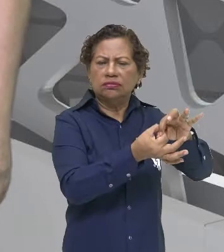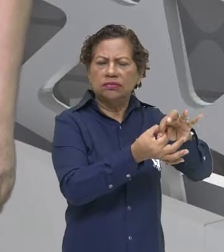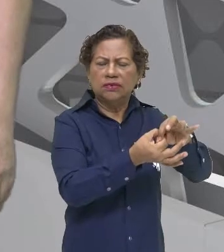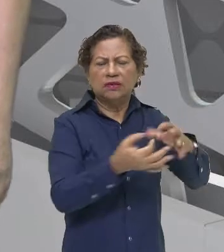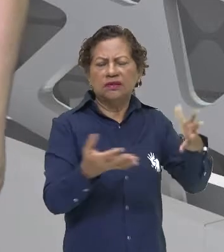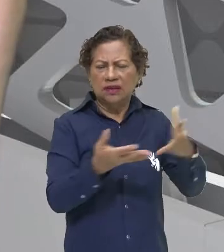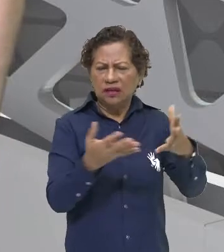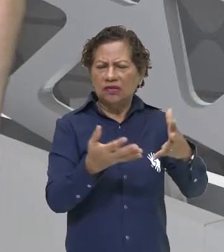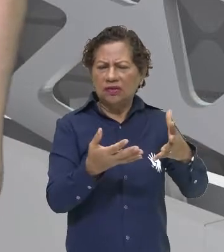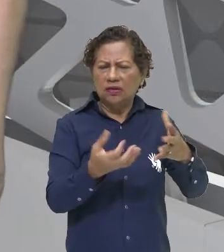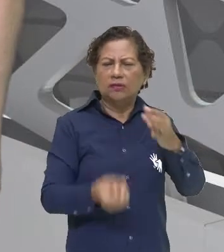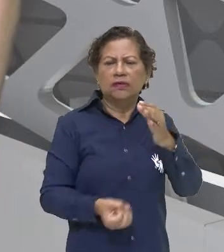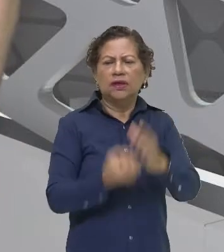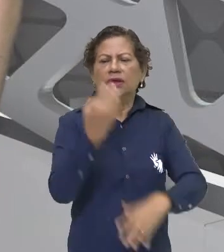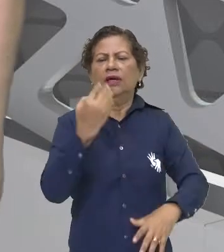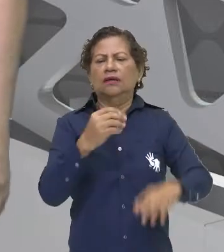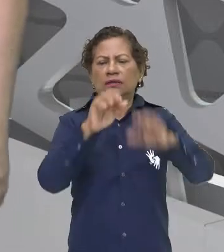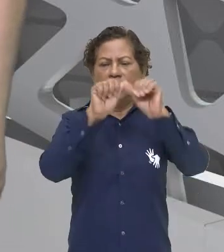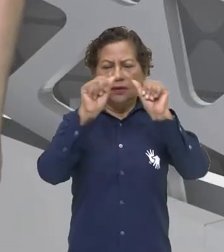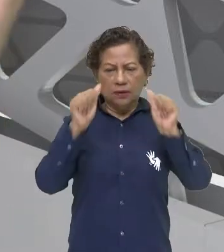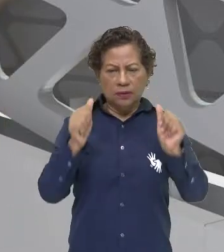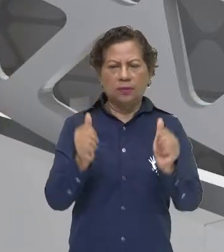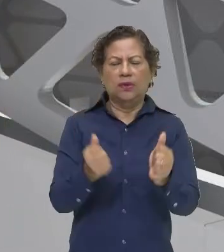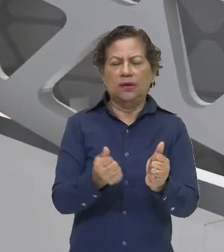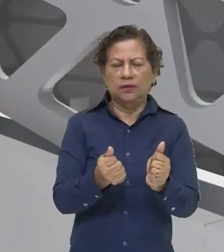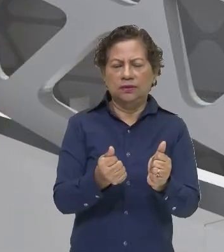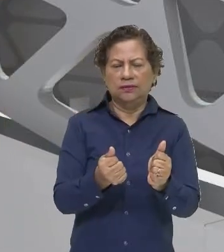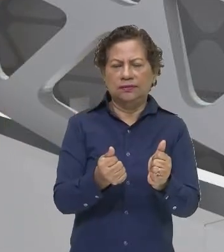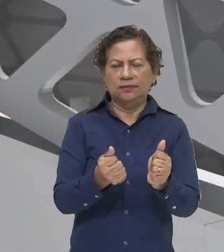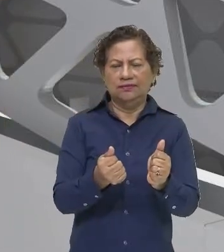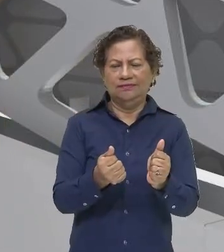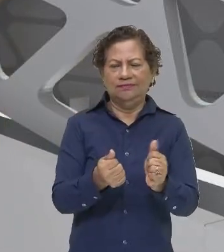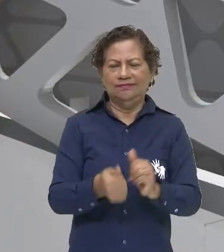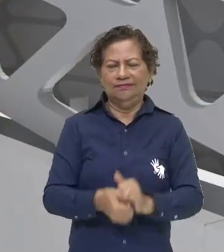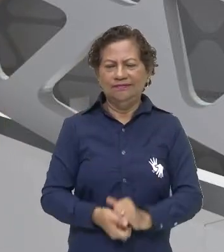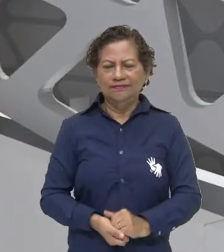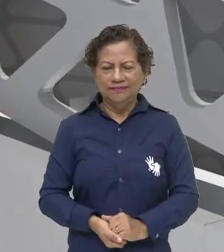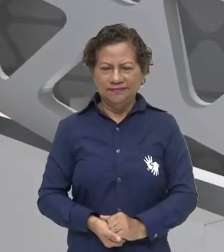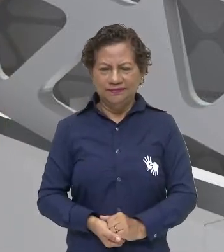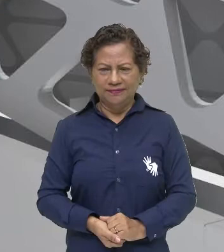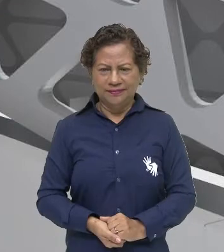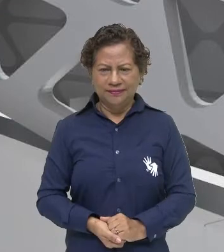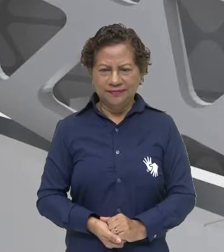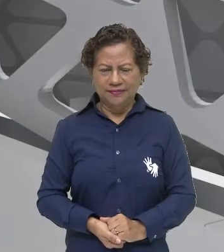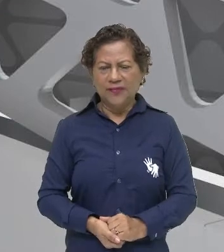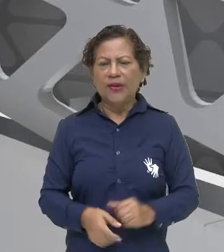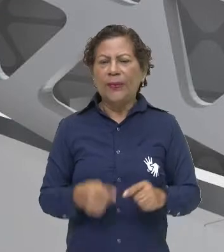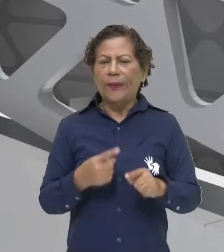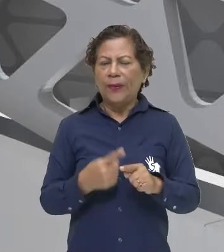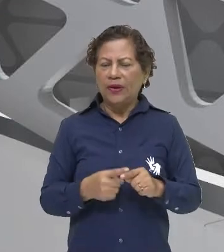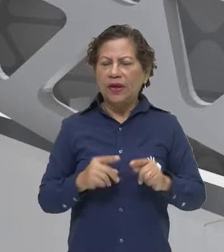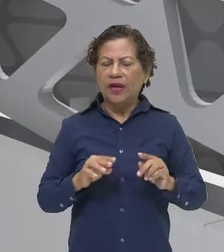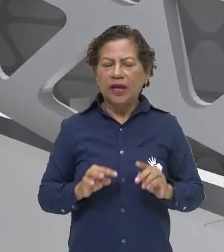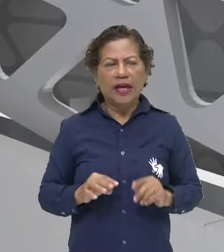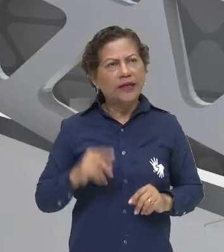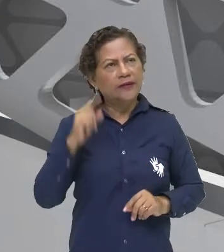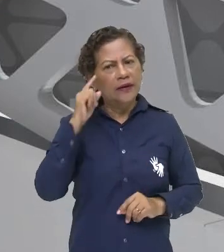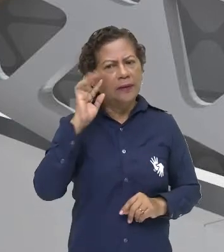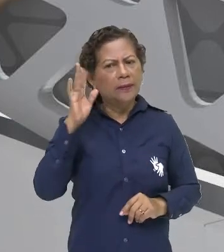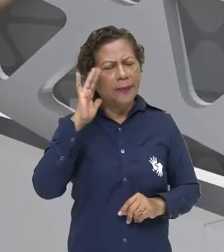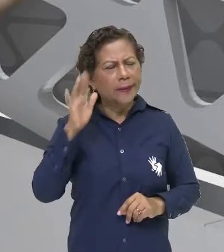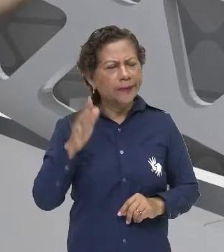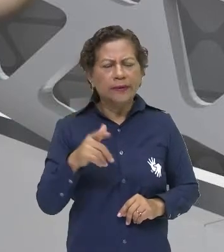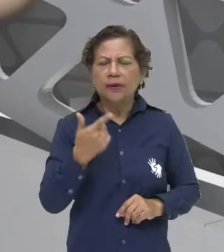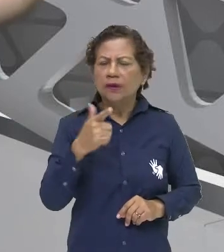se colocado em uma contemplação, se torna um objeto de arte. Ele quebra toda, vamos dizer, a